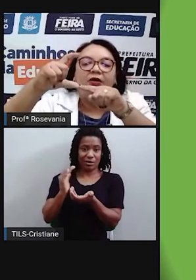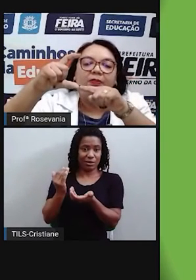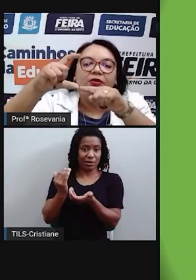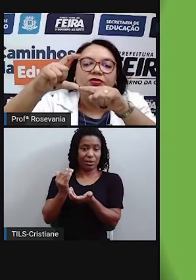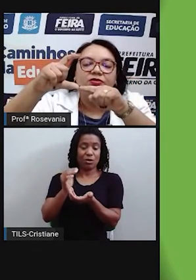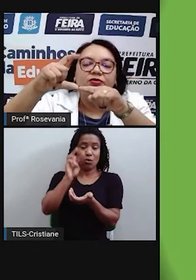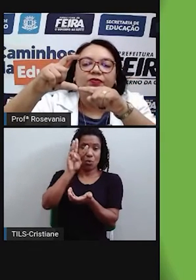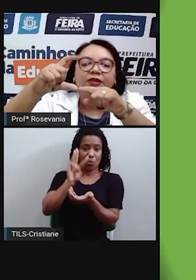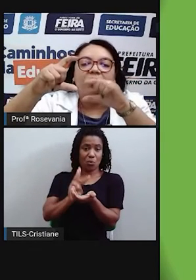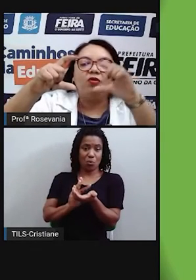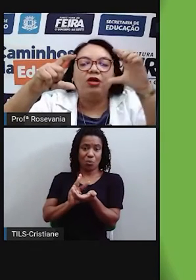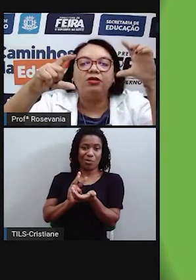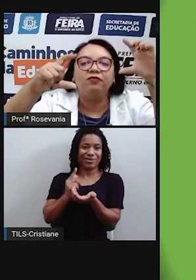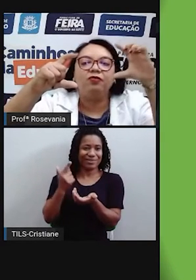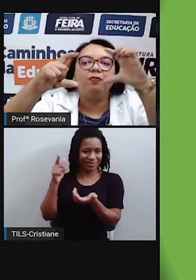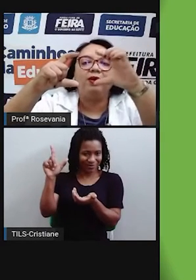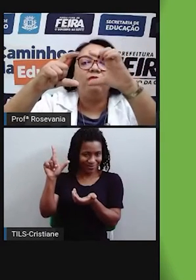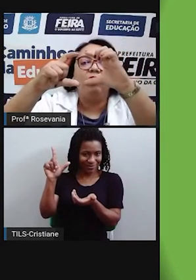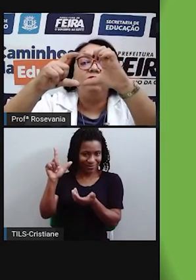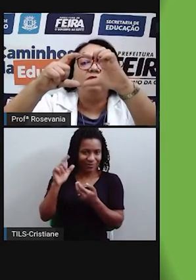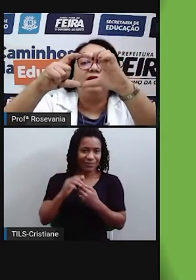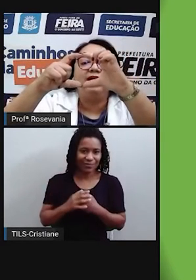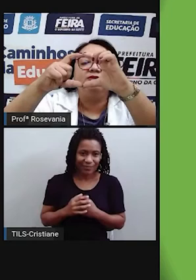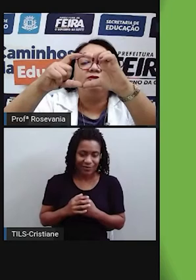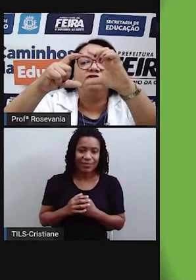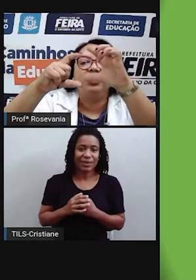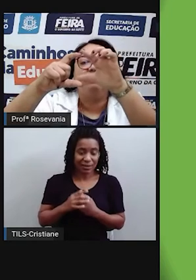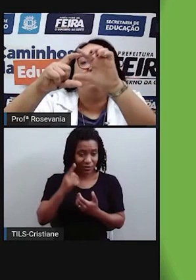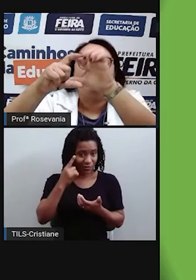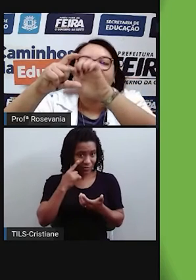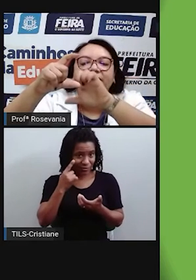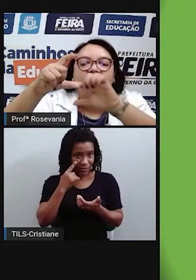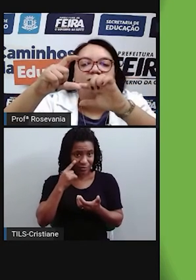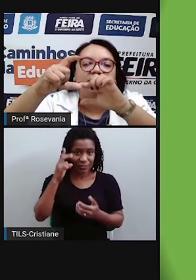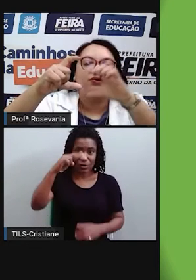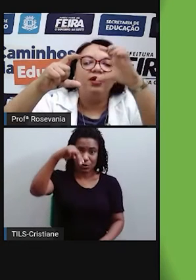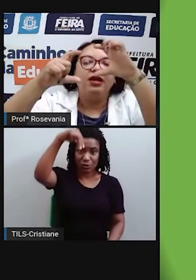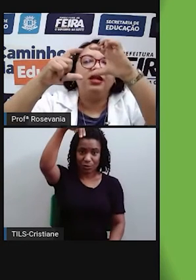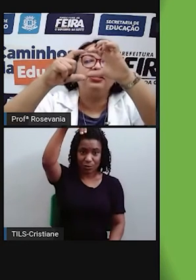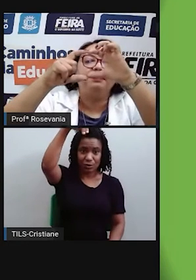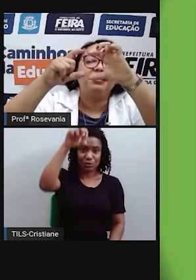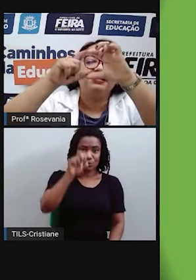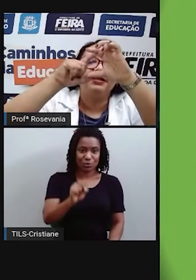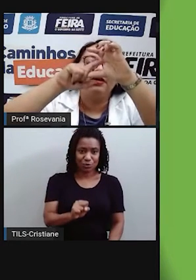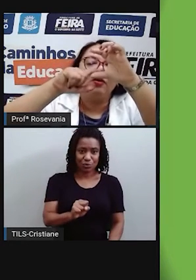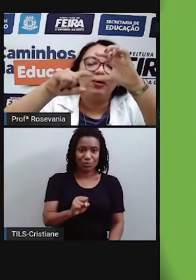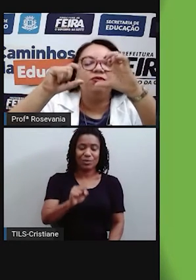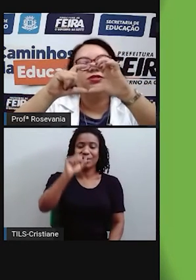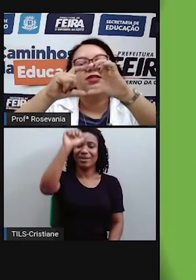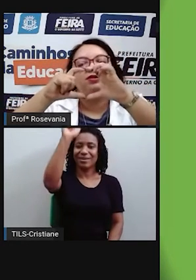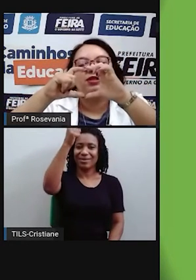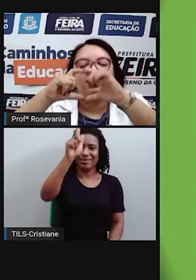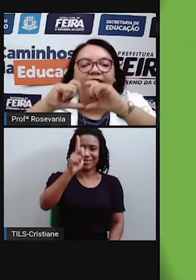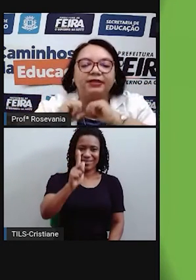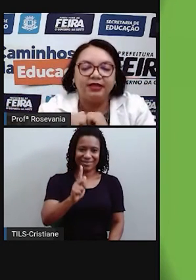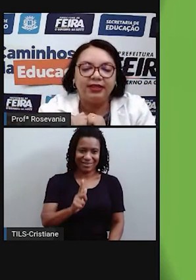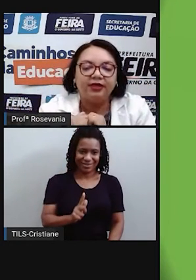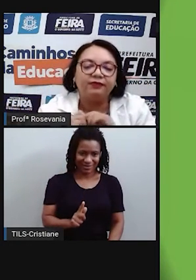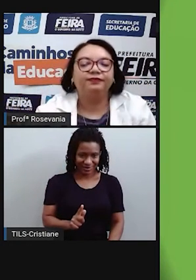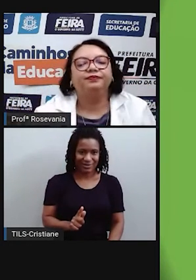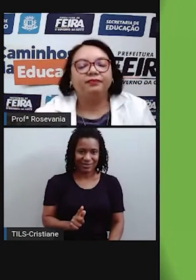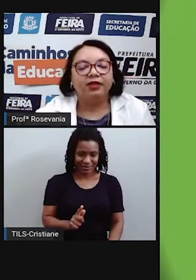ao Polo Sul. Quando eu vou para o outro lado, já não é mais aqui o zero. Ele já passa a ser agora o de 180.